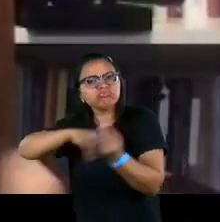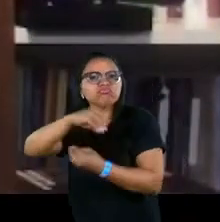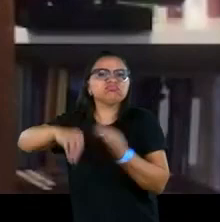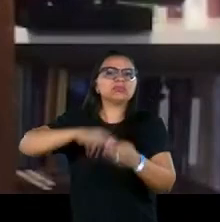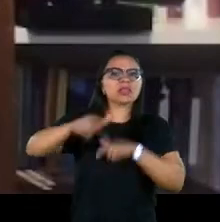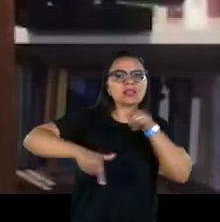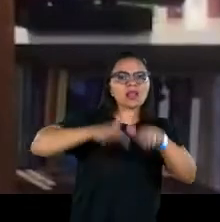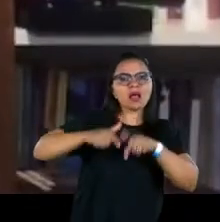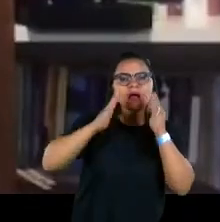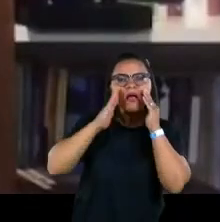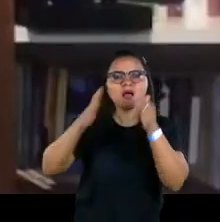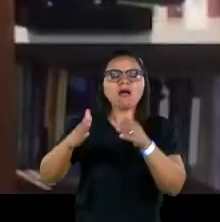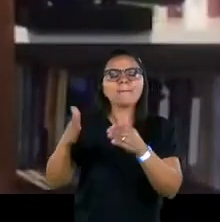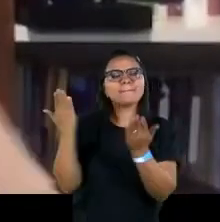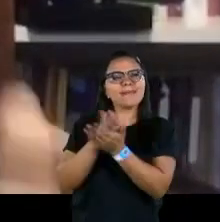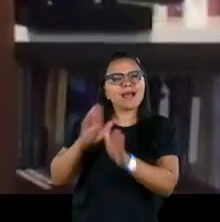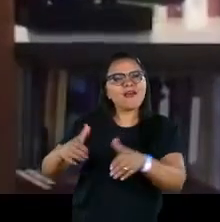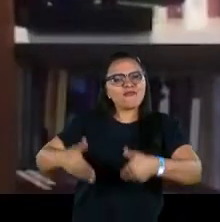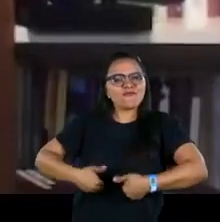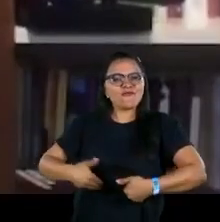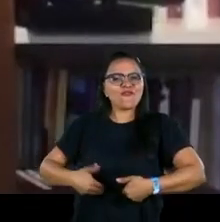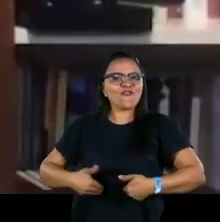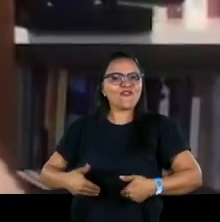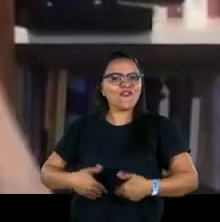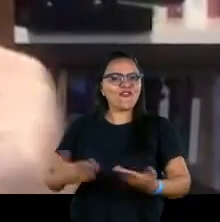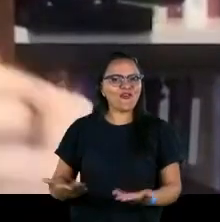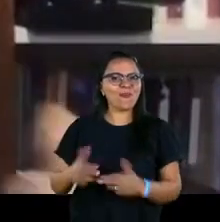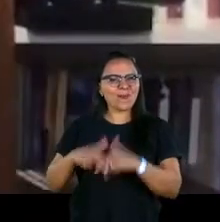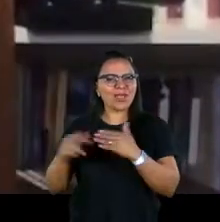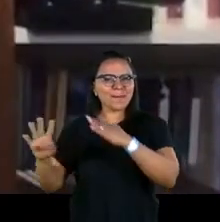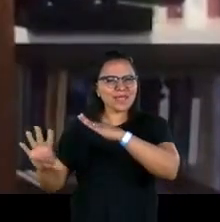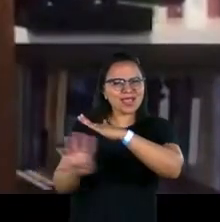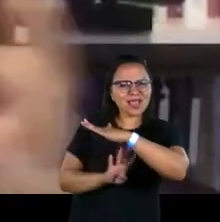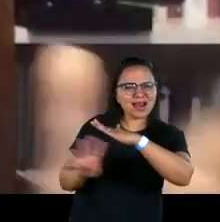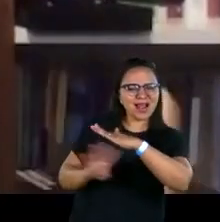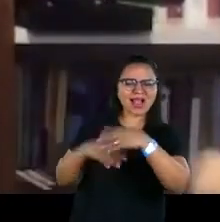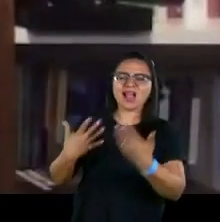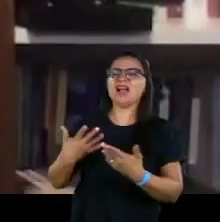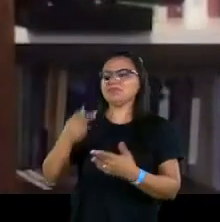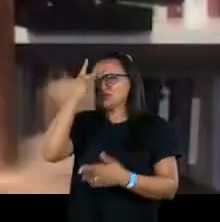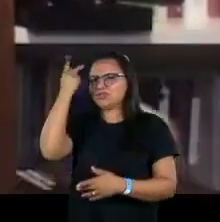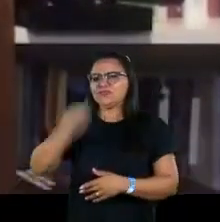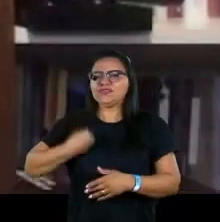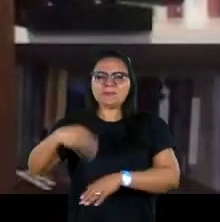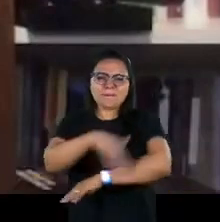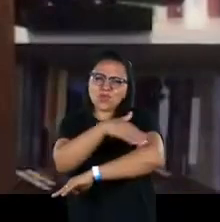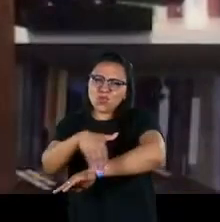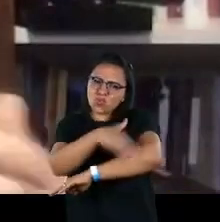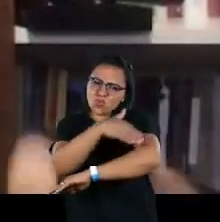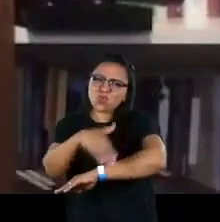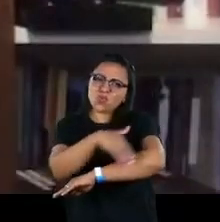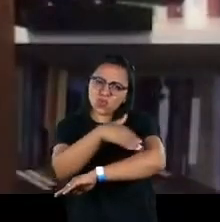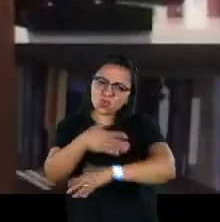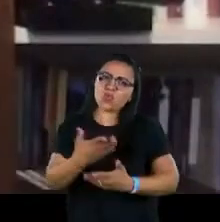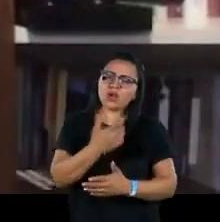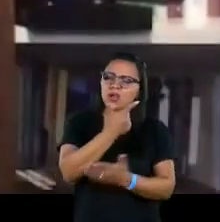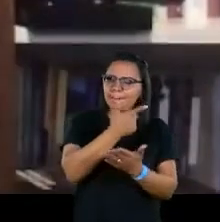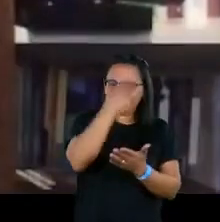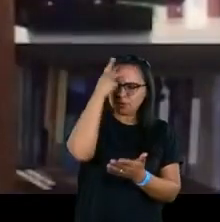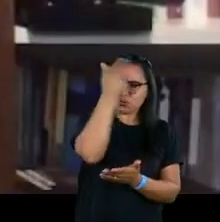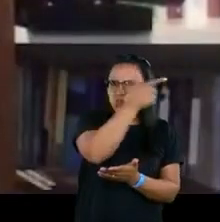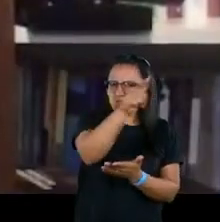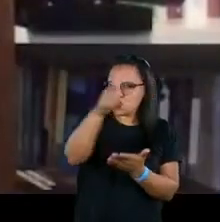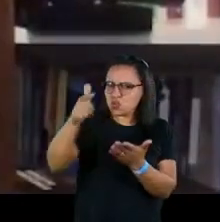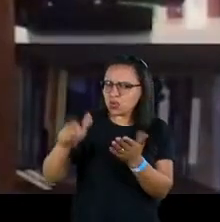diretamente no combate à fome para imigrantes, para moradores de rua e outras pessoas